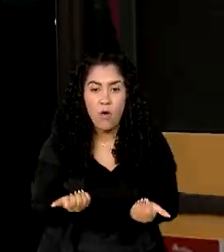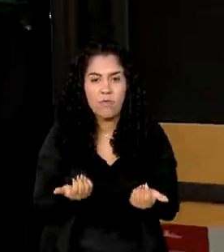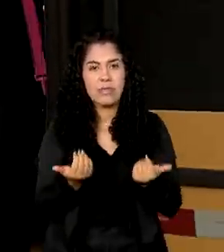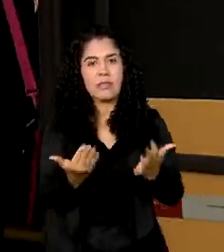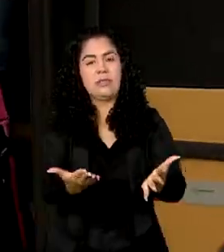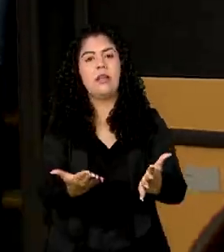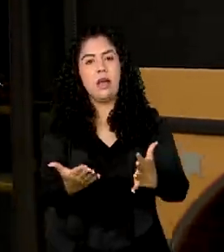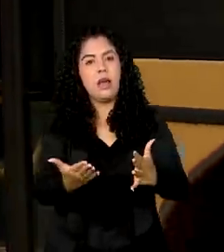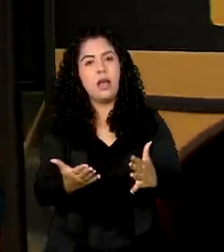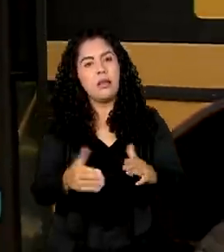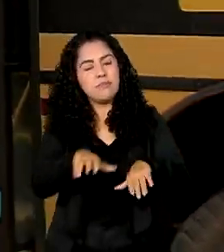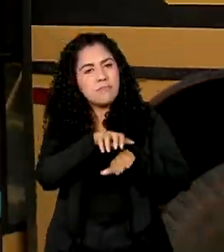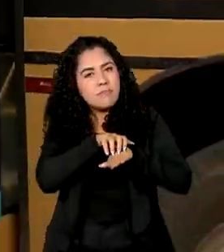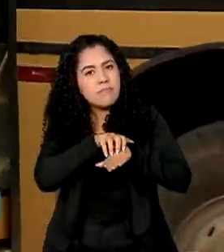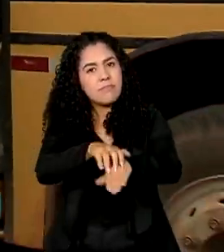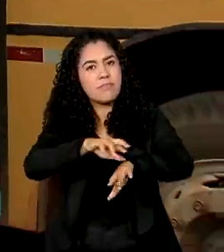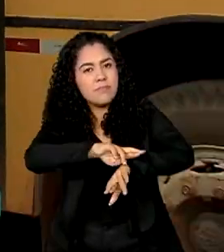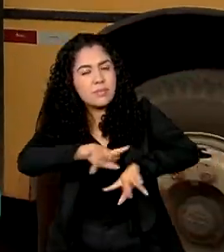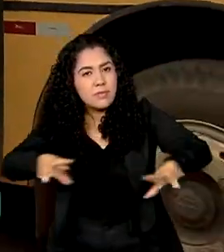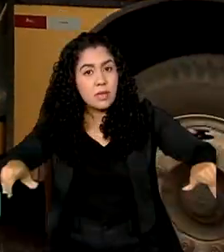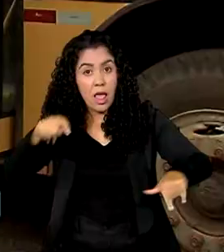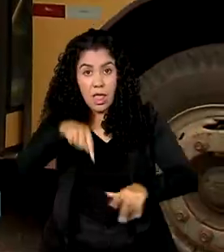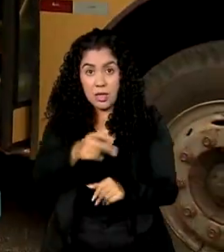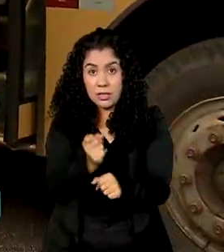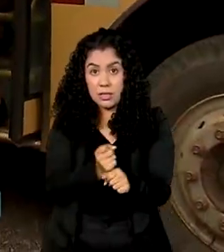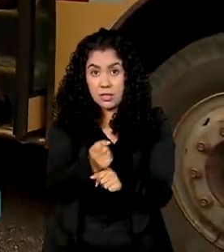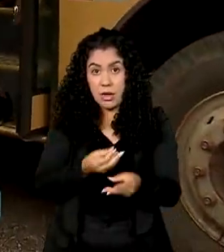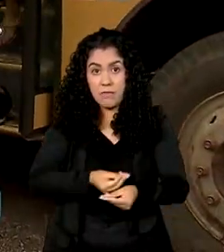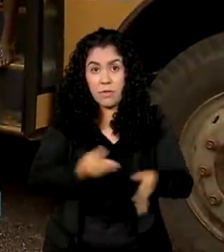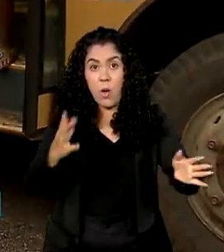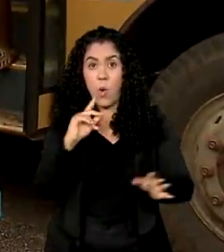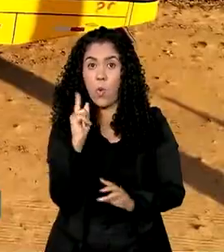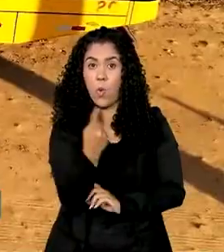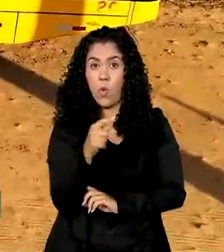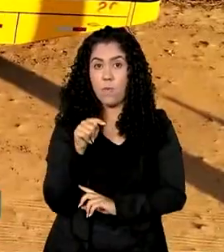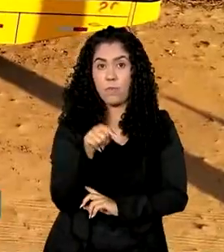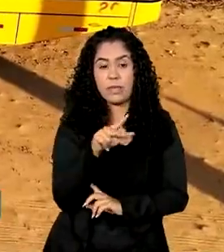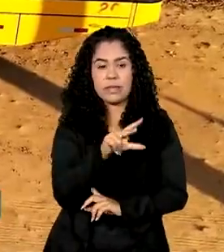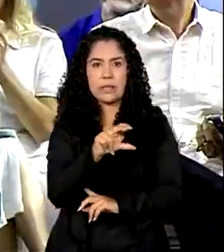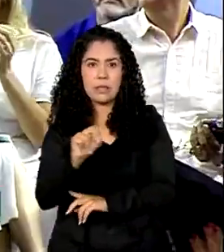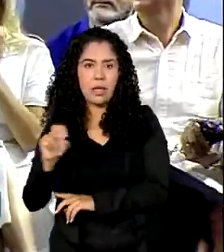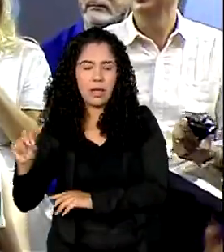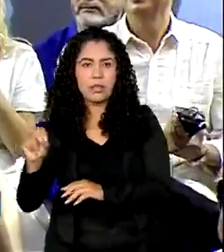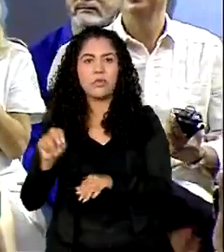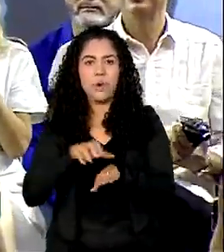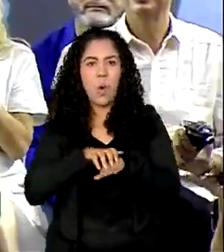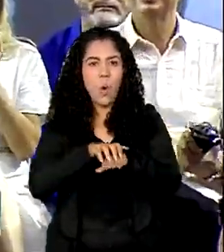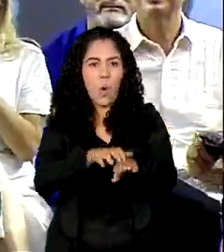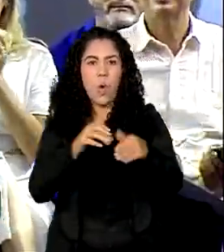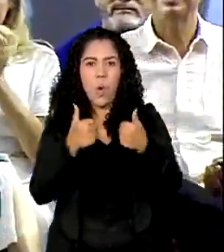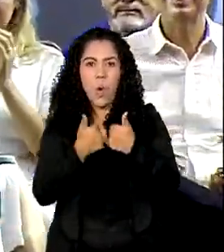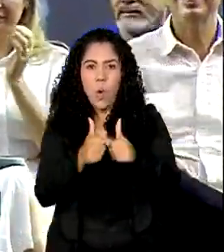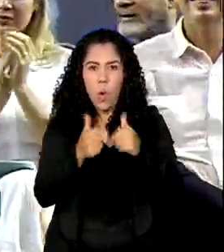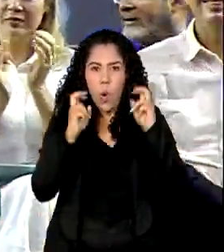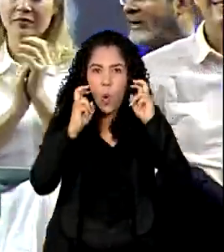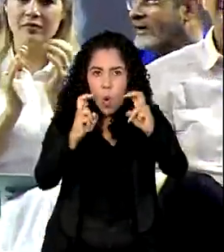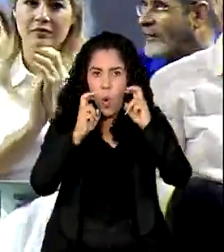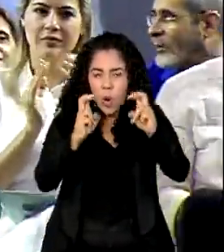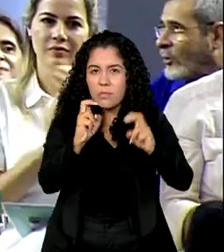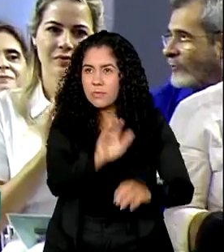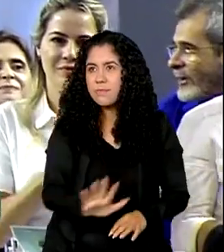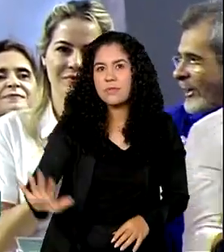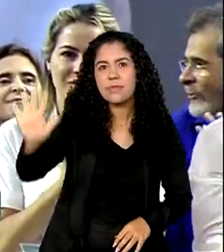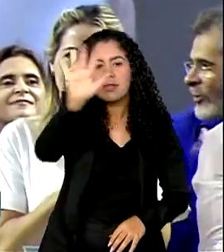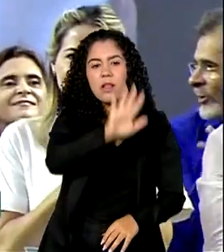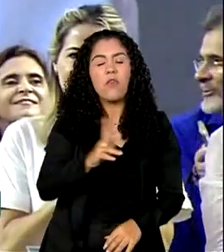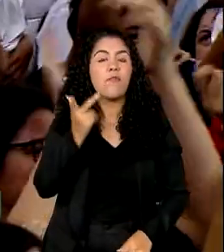e vai entregar ainda neste ano 1.500 ônibus em todo o país. Em Fortaleza, no Ceará, o presidente